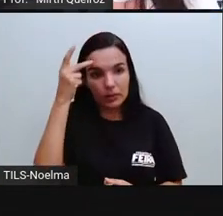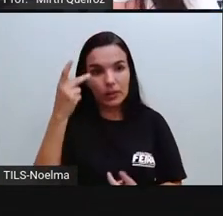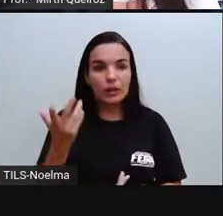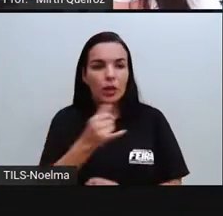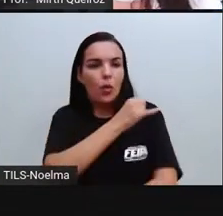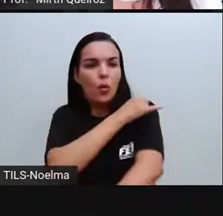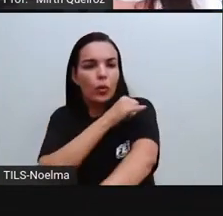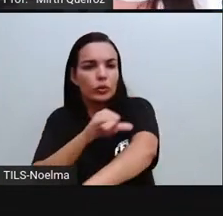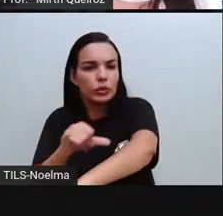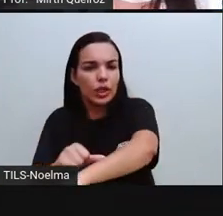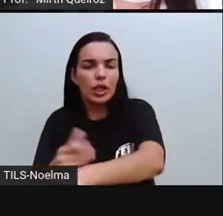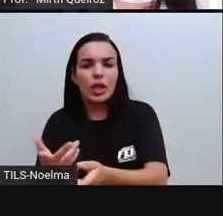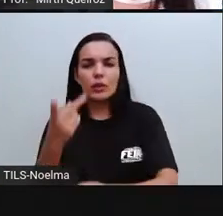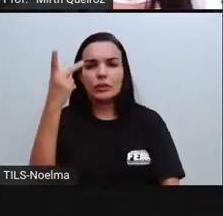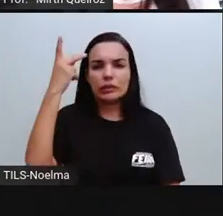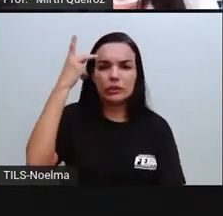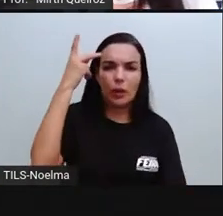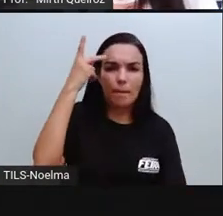Janeiro,